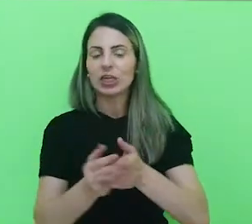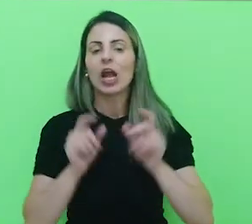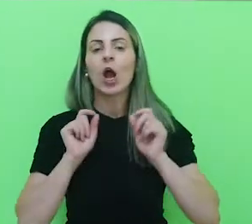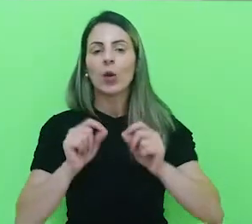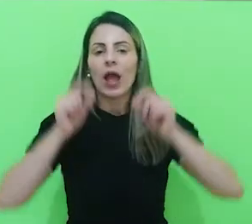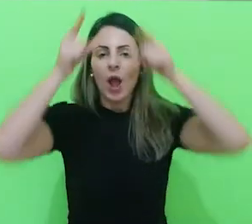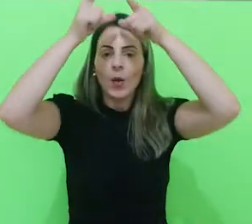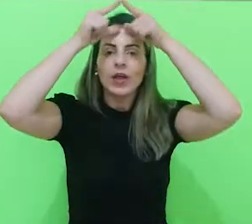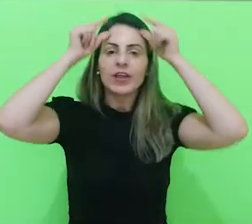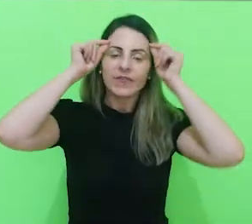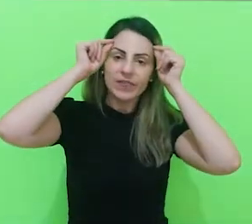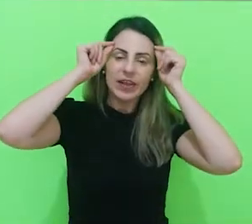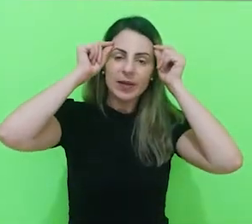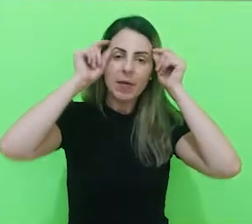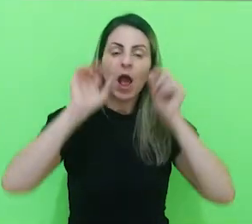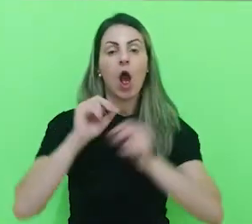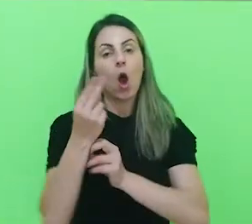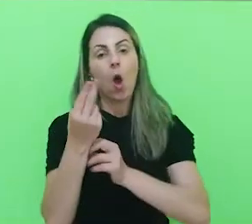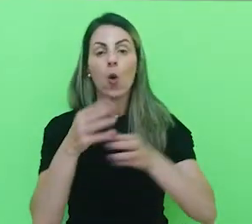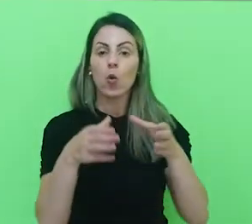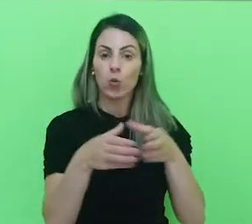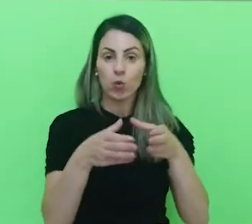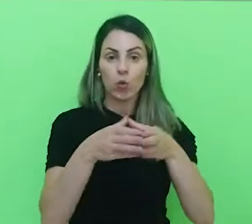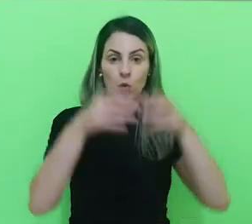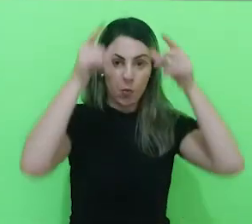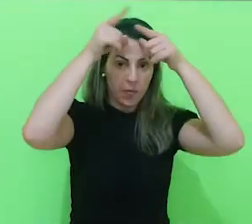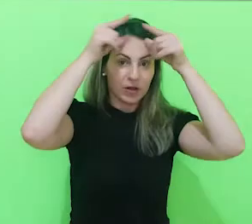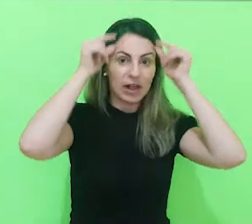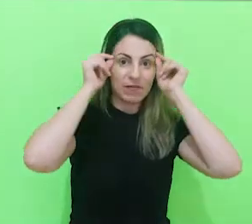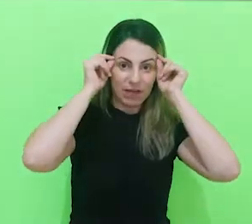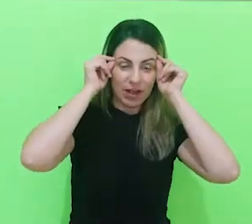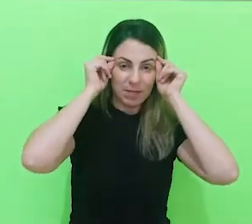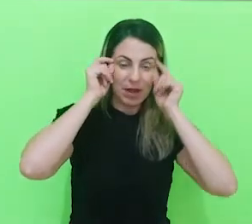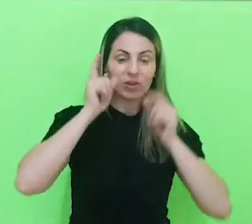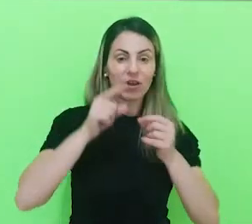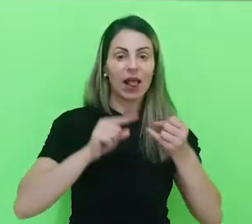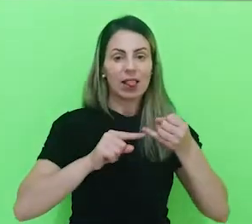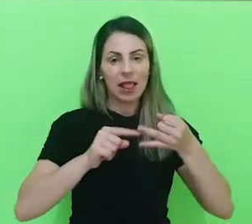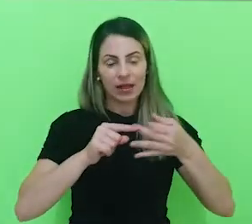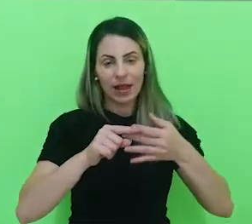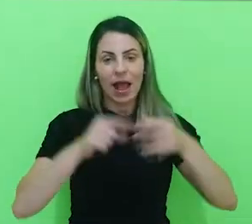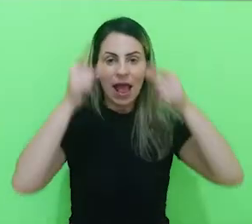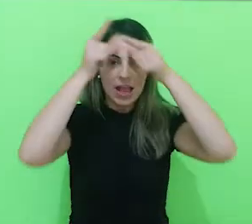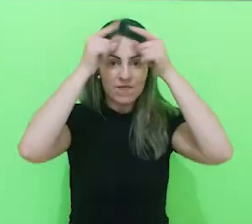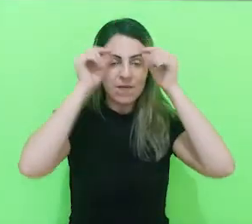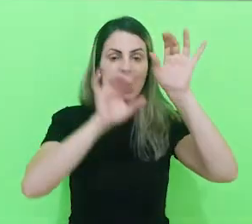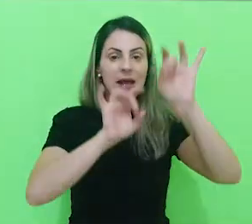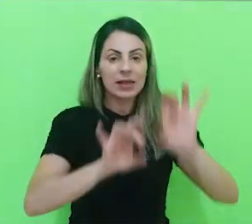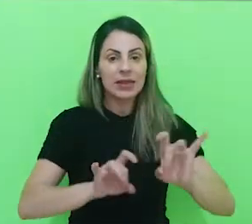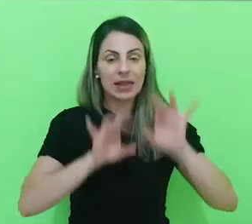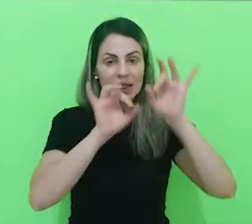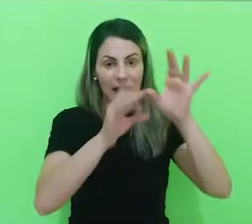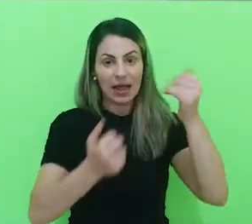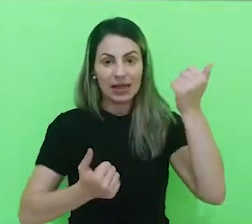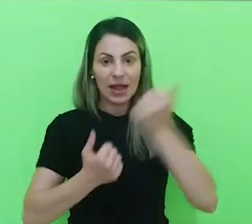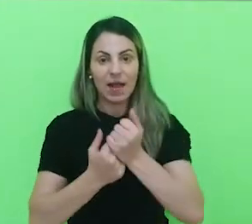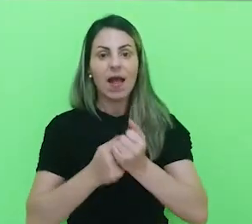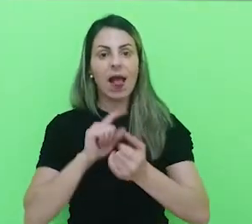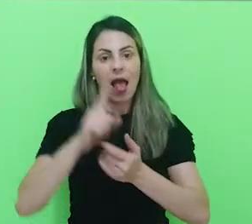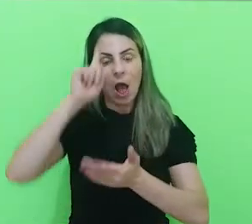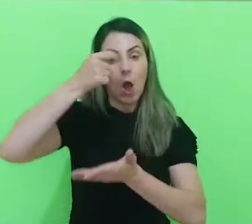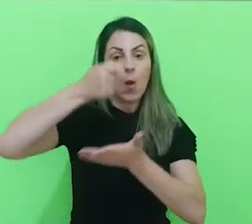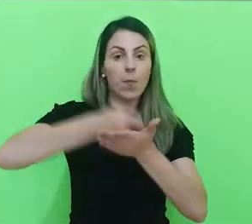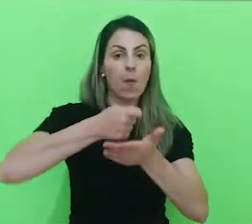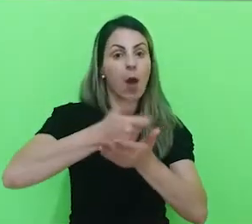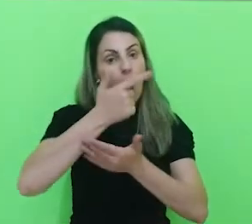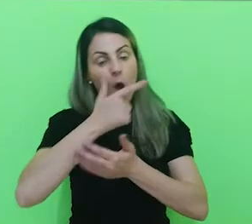o enfermeiro ou a equipe de enfermagem como um todo, que é composta por enfermeiro, técnico e auxiliar, são subordinados a